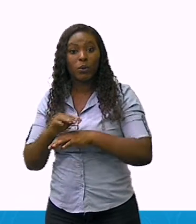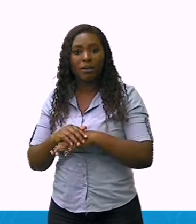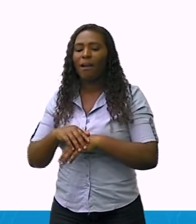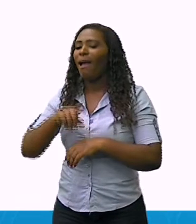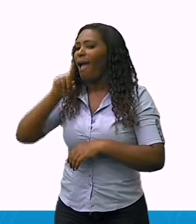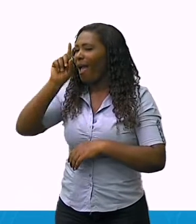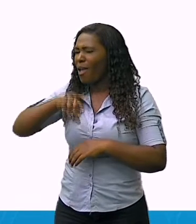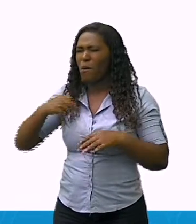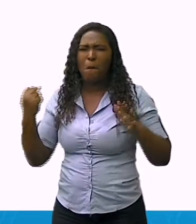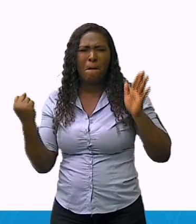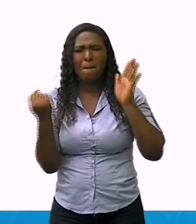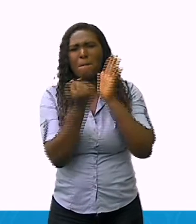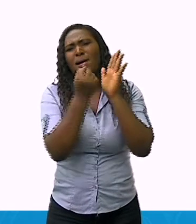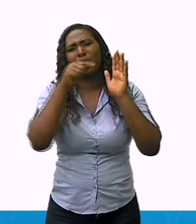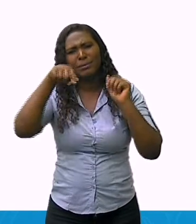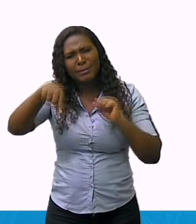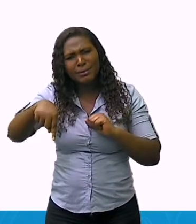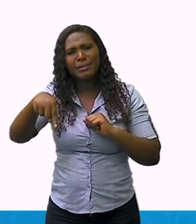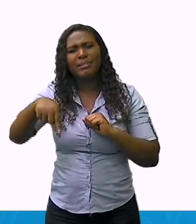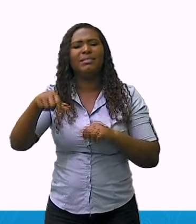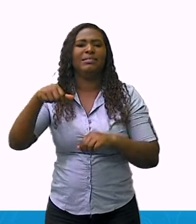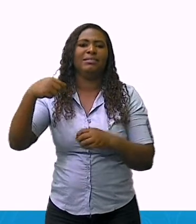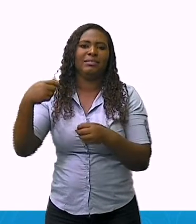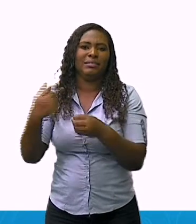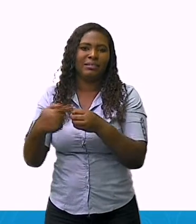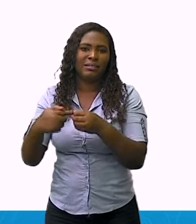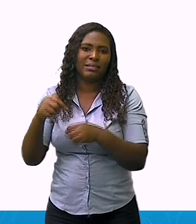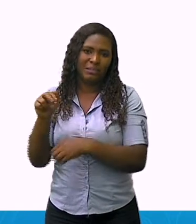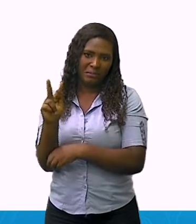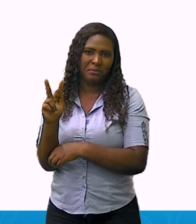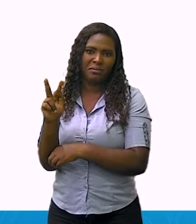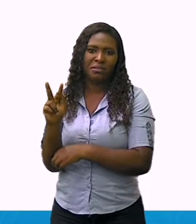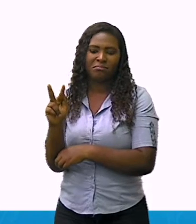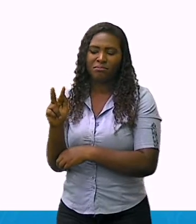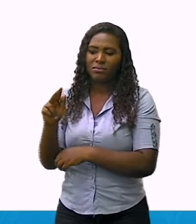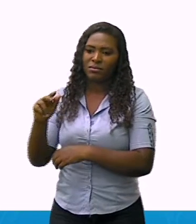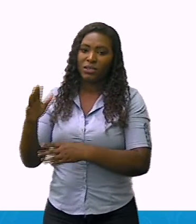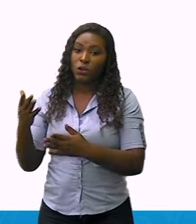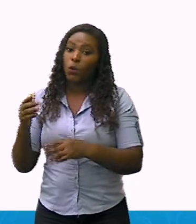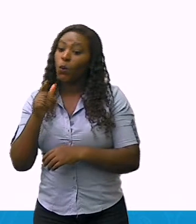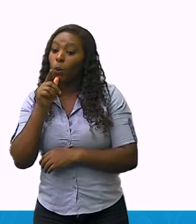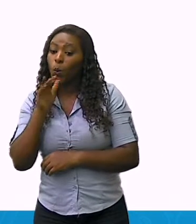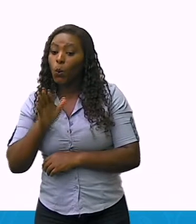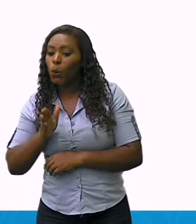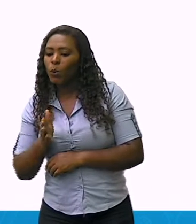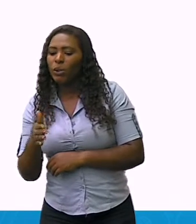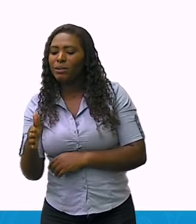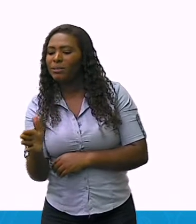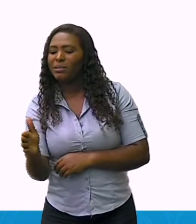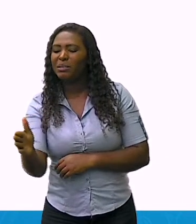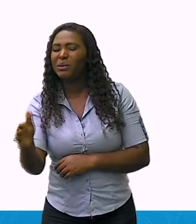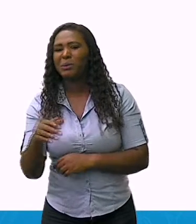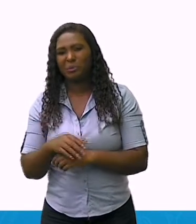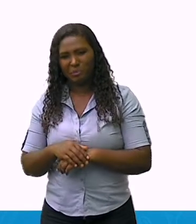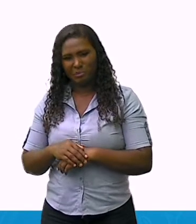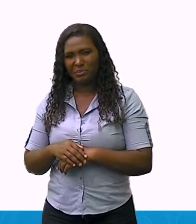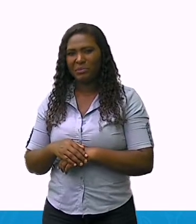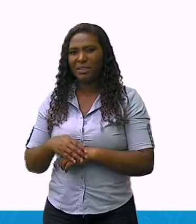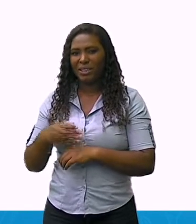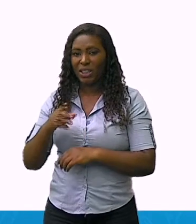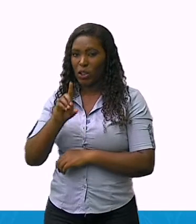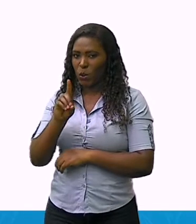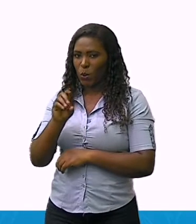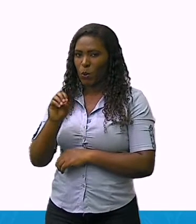do município de Governador Valadares, o Rio Doce. Este é o principal rio do